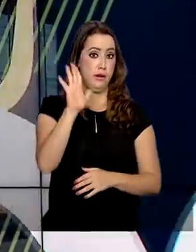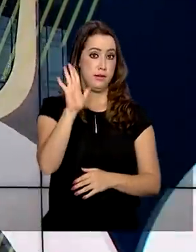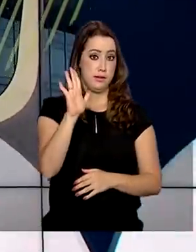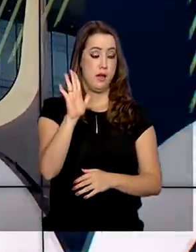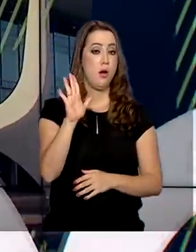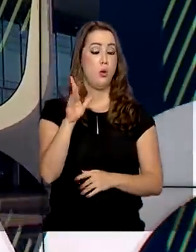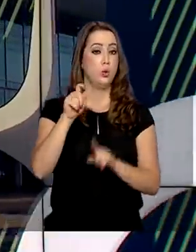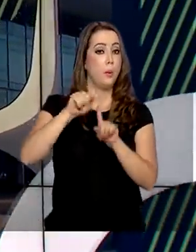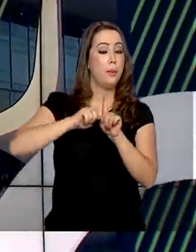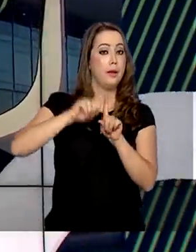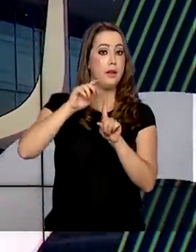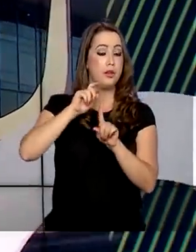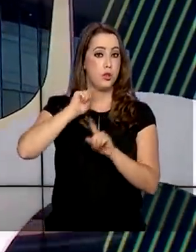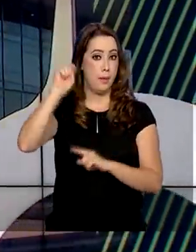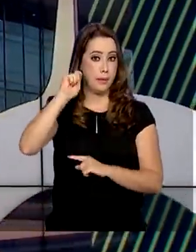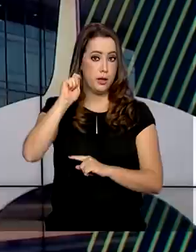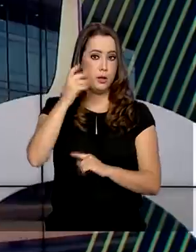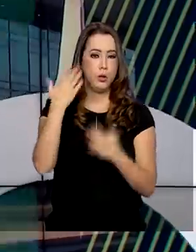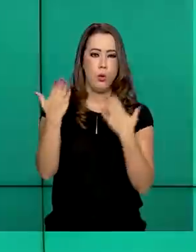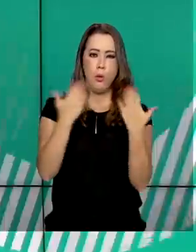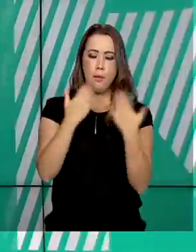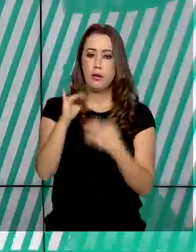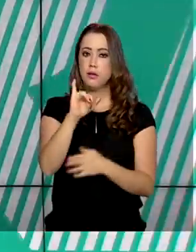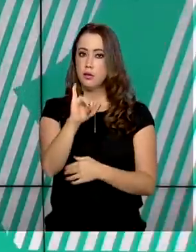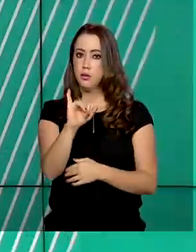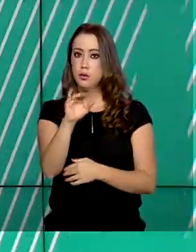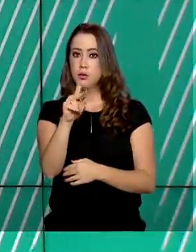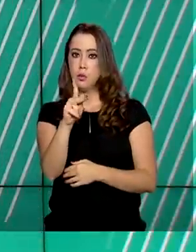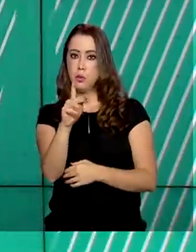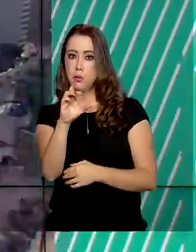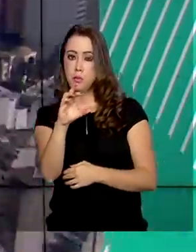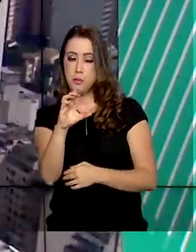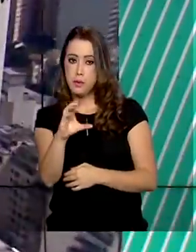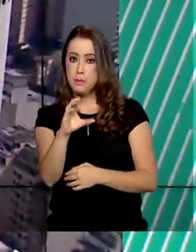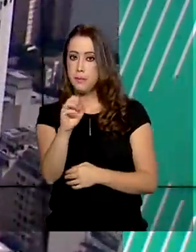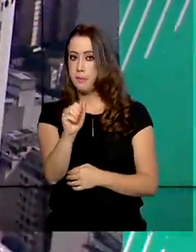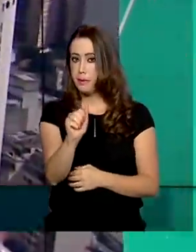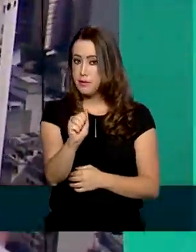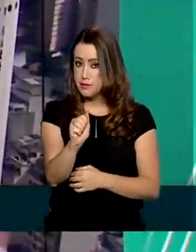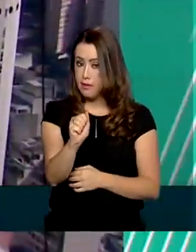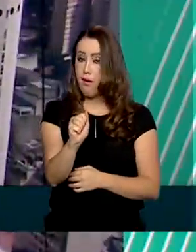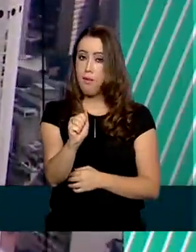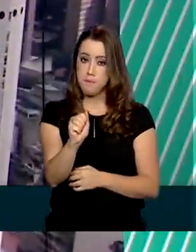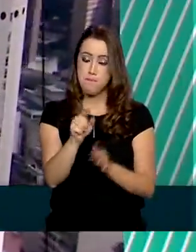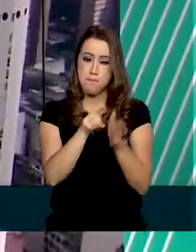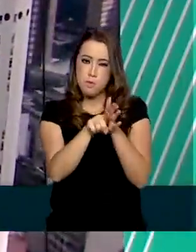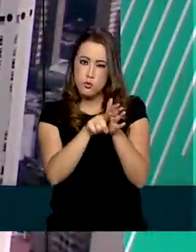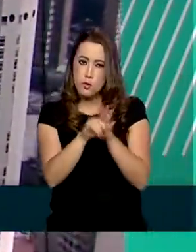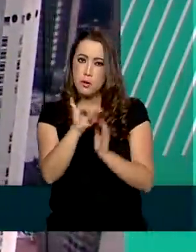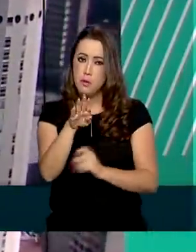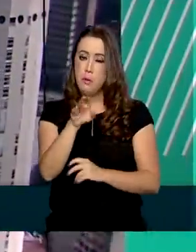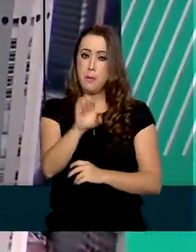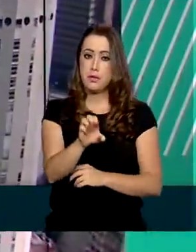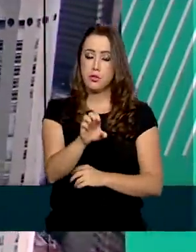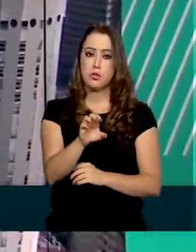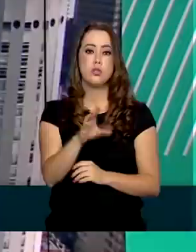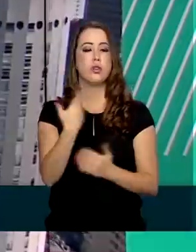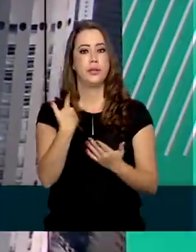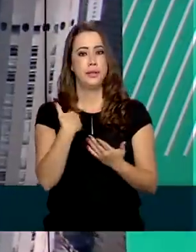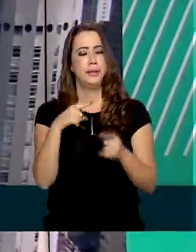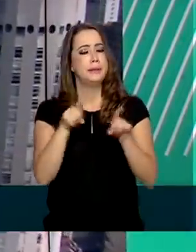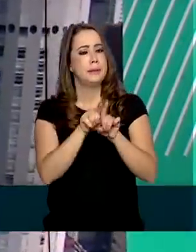abril, medida pelo Índice Nacional de Preços ao Consumidor Amplo do IBGE, teve variação de menos 0